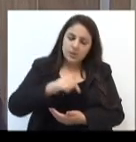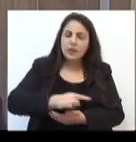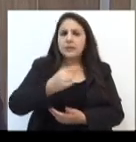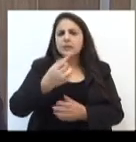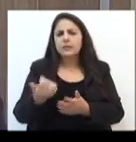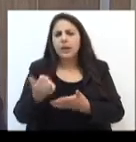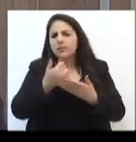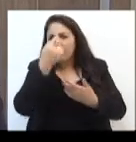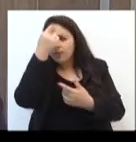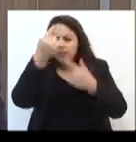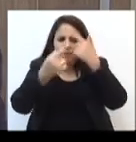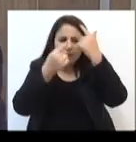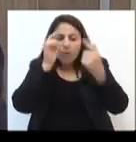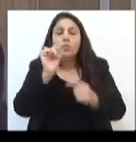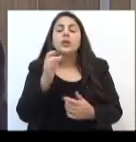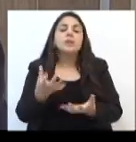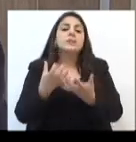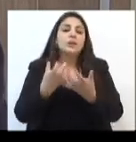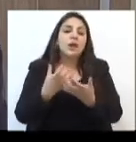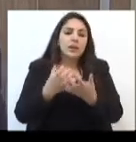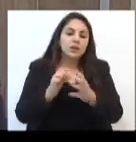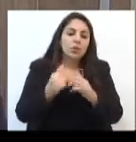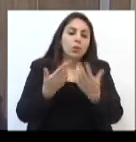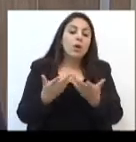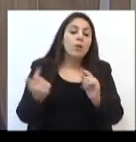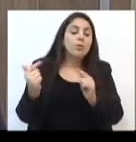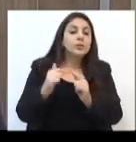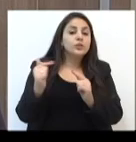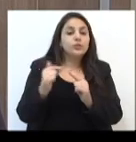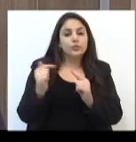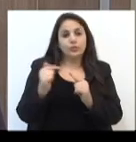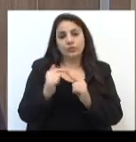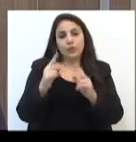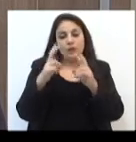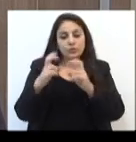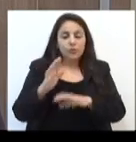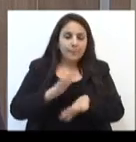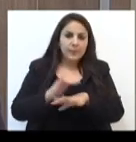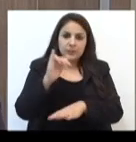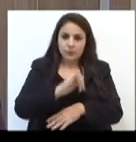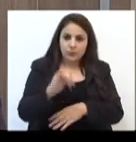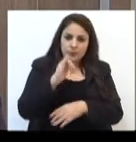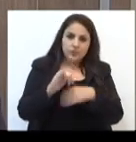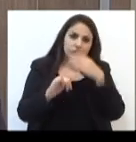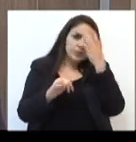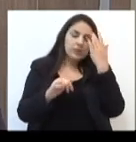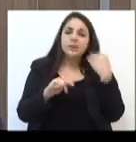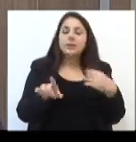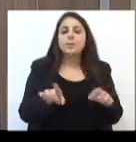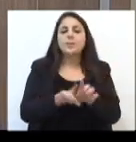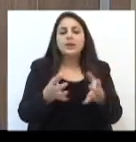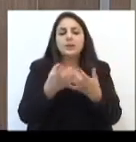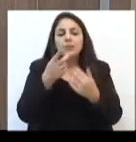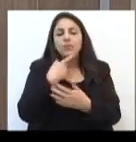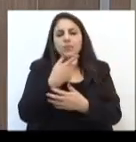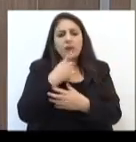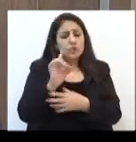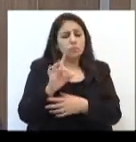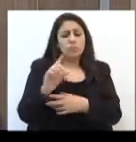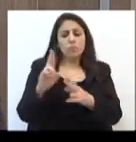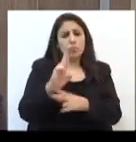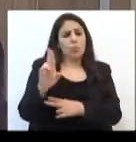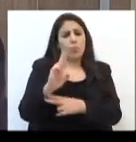aqui a ideia deles, o que eles querem em termos de reforma, quais são os temas mais importantes. E queremos que eles falem, não apenas no nome deles,